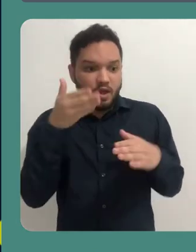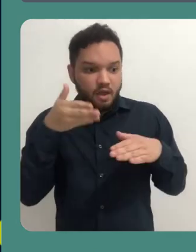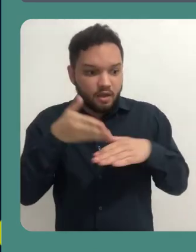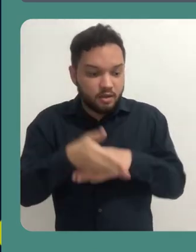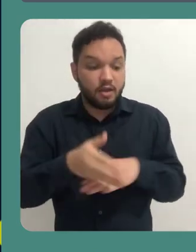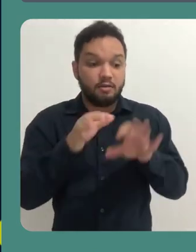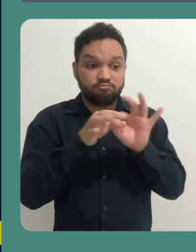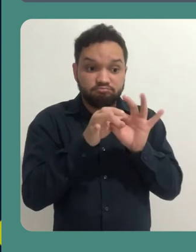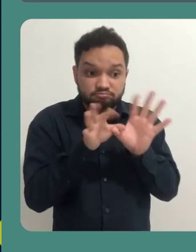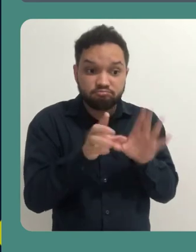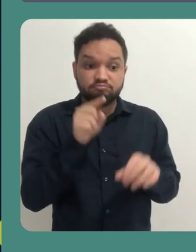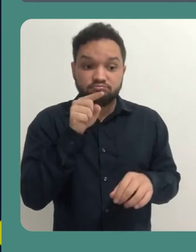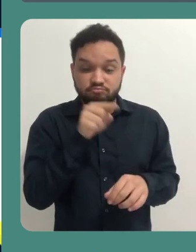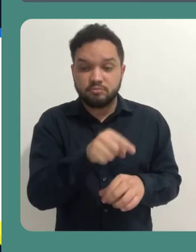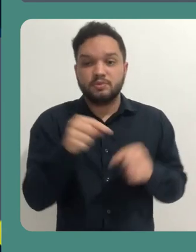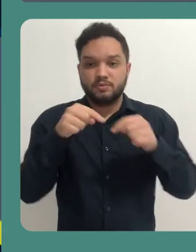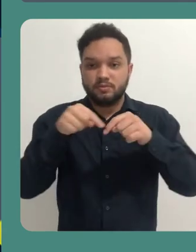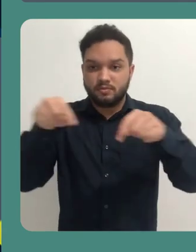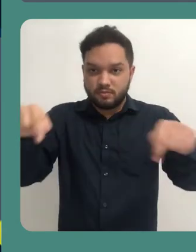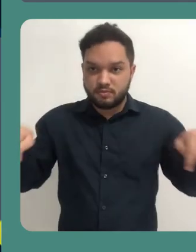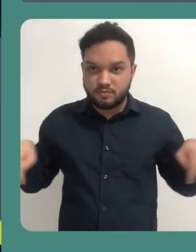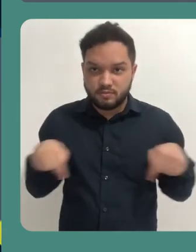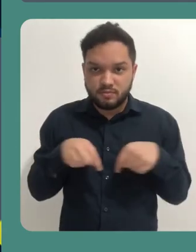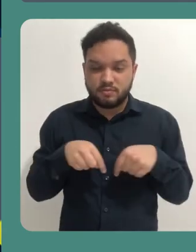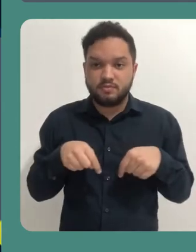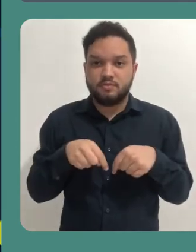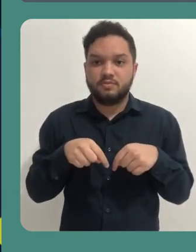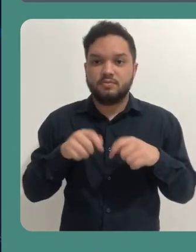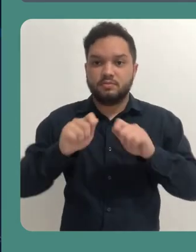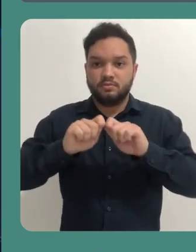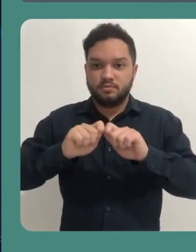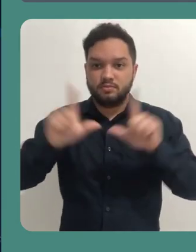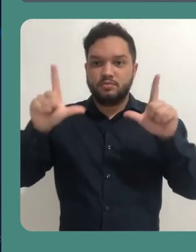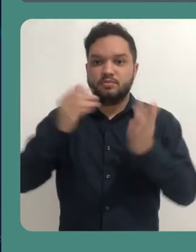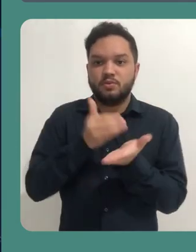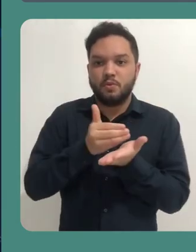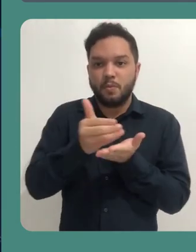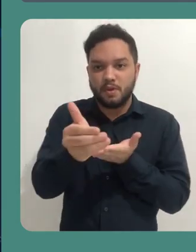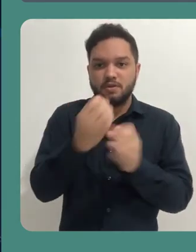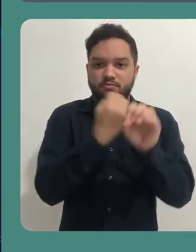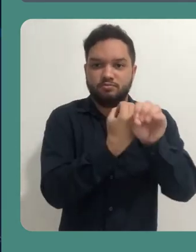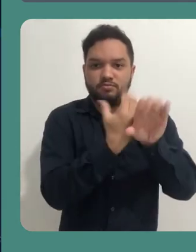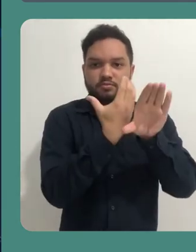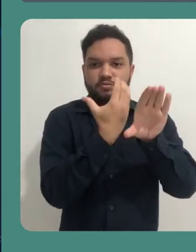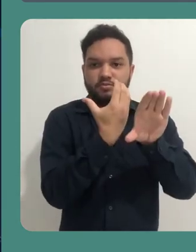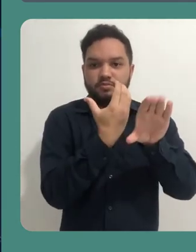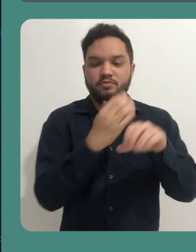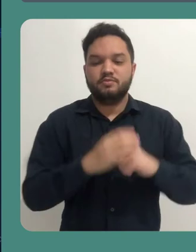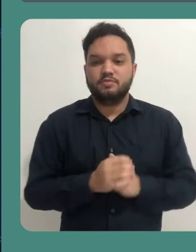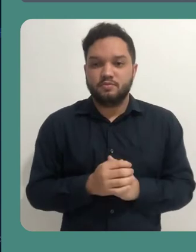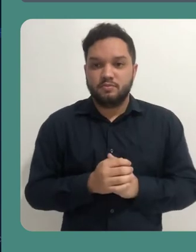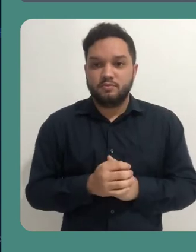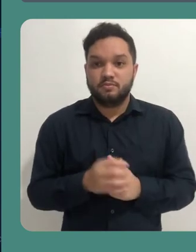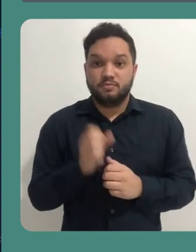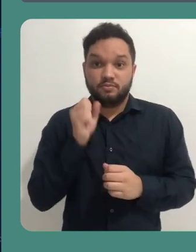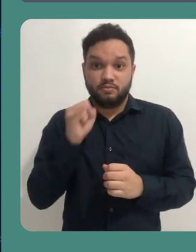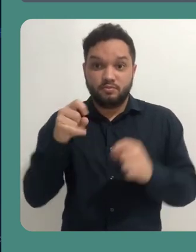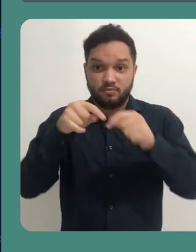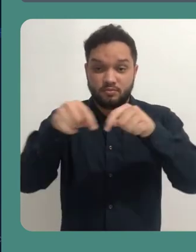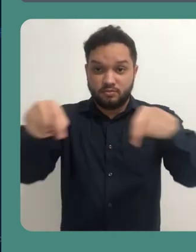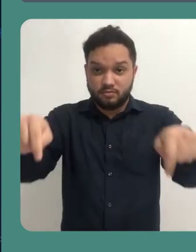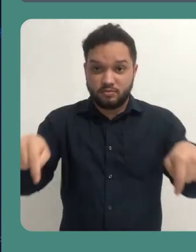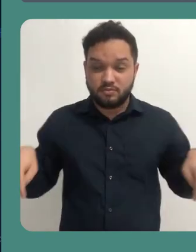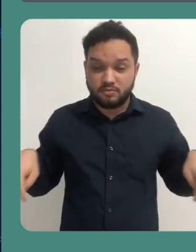é iniciada. Se a sala estiver configurada para permitir que